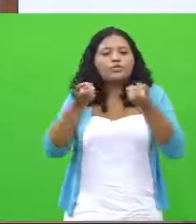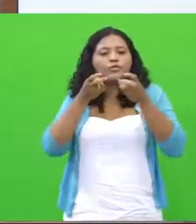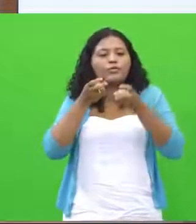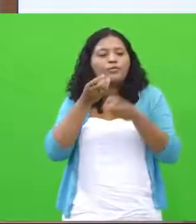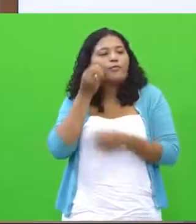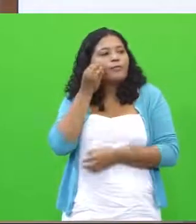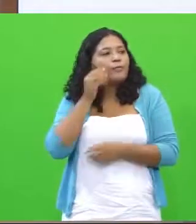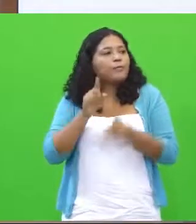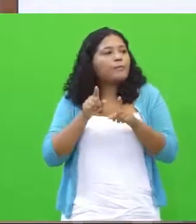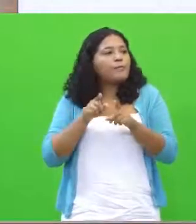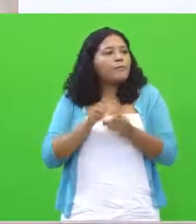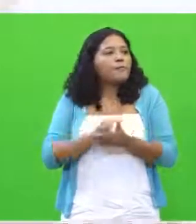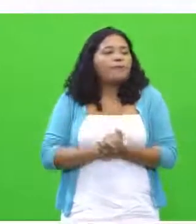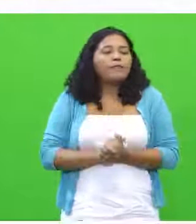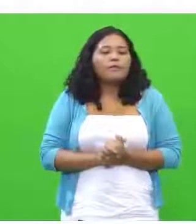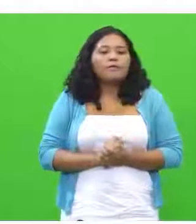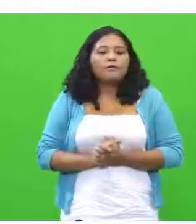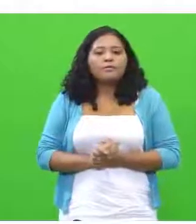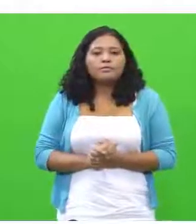sequência, por favor?